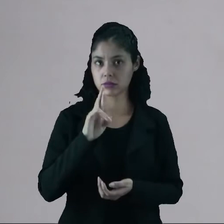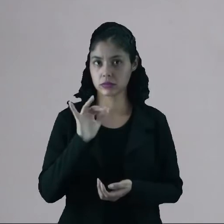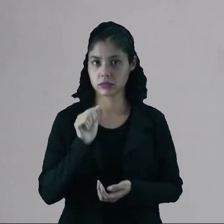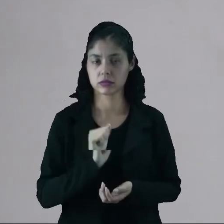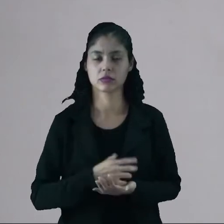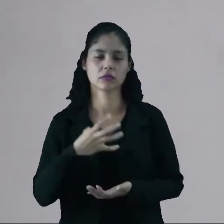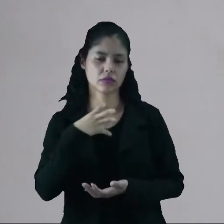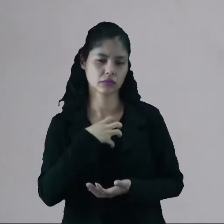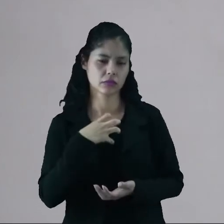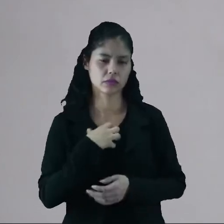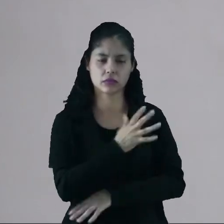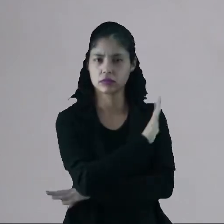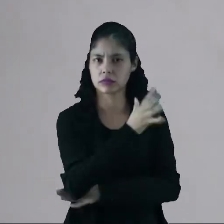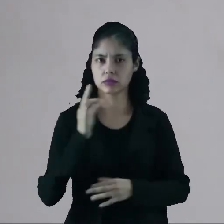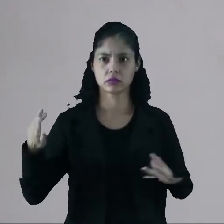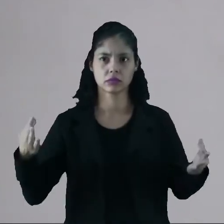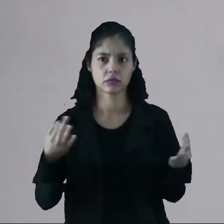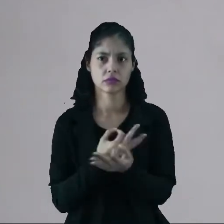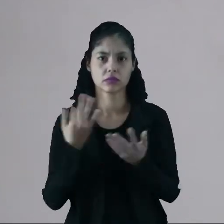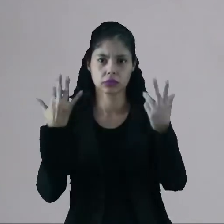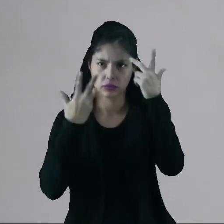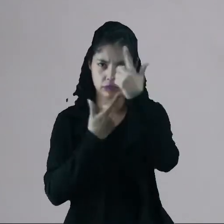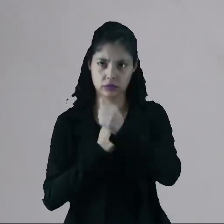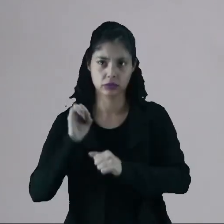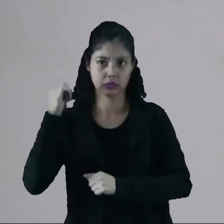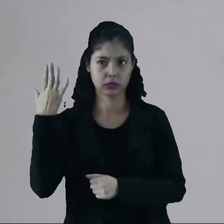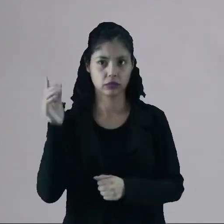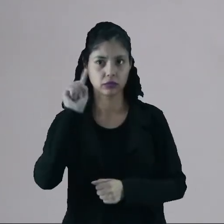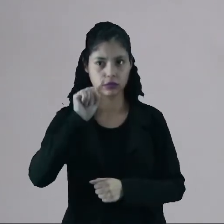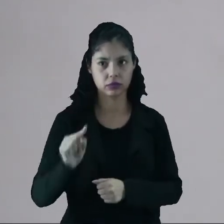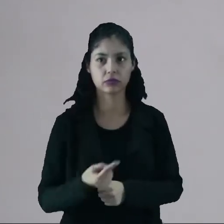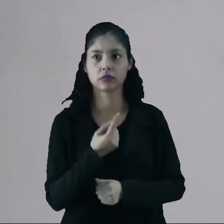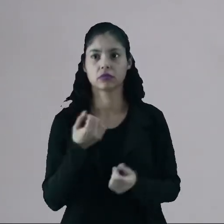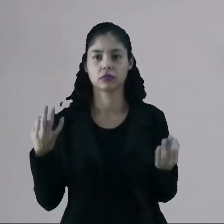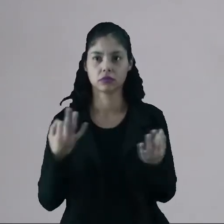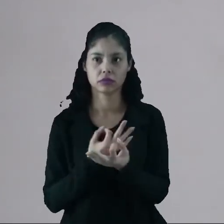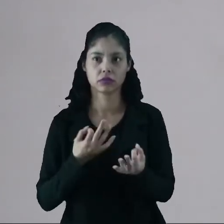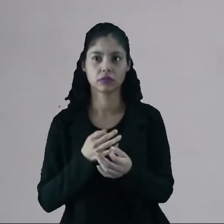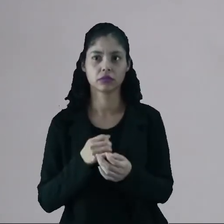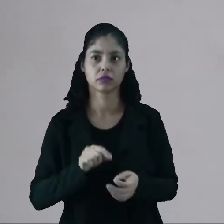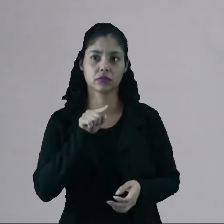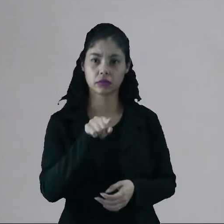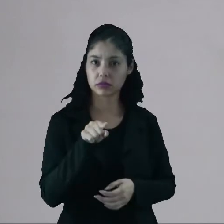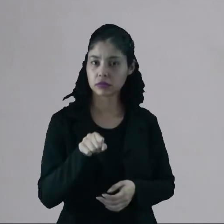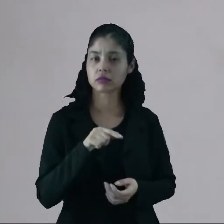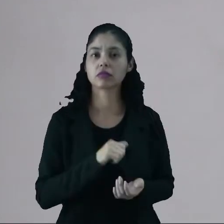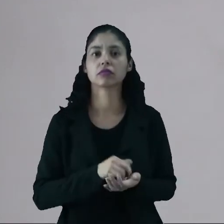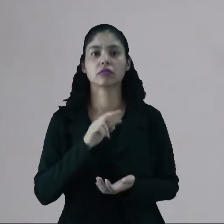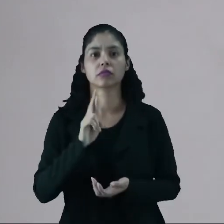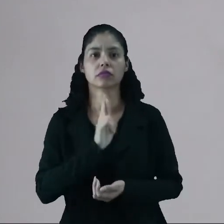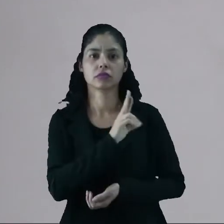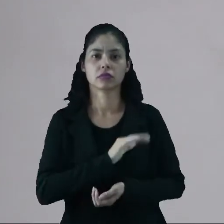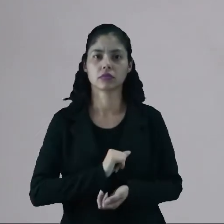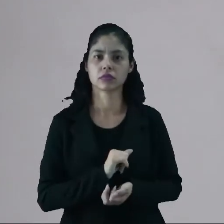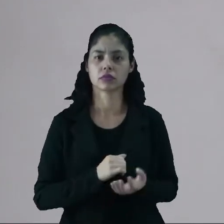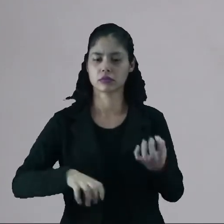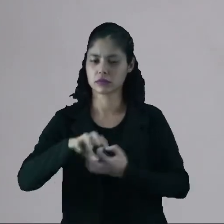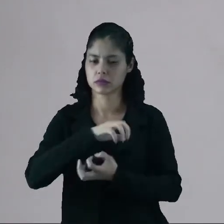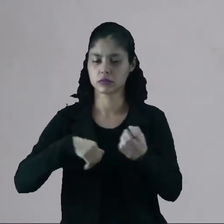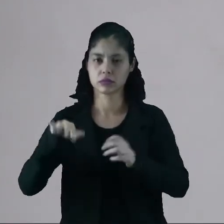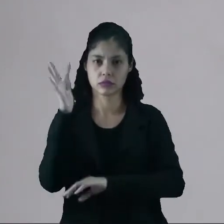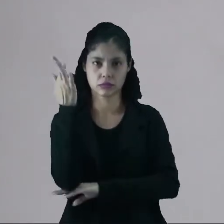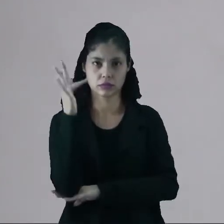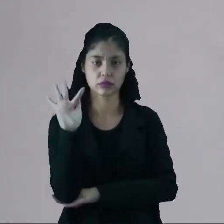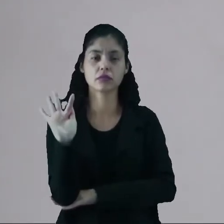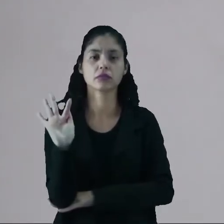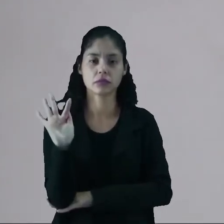eu tenho o sentimento, a natureza é perfeita, tudo vai acontecer, as mil maravilhas. E esse romantismo tem a ver com a revolução francesa,